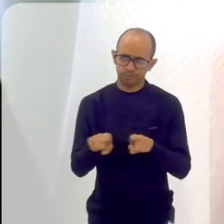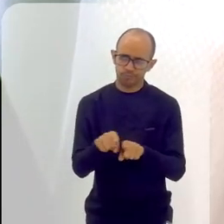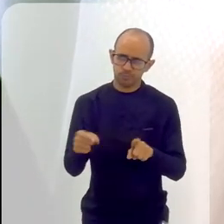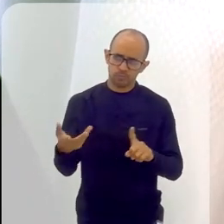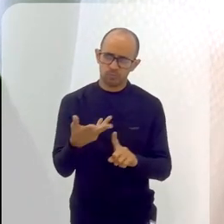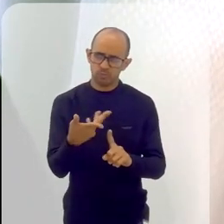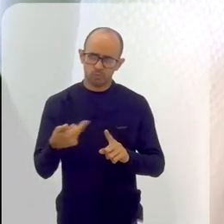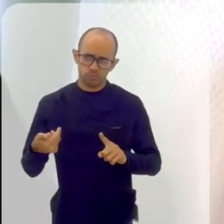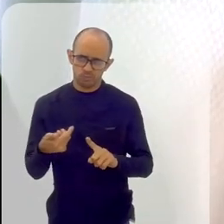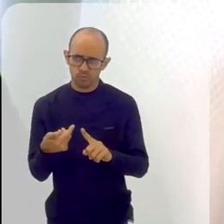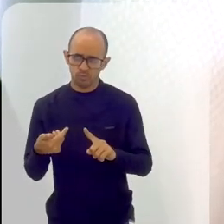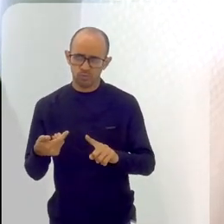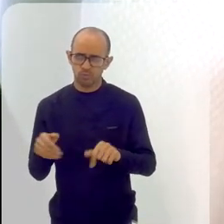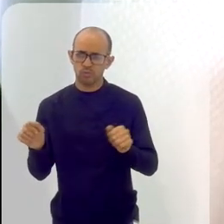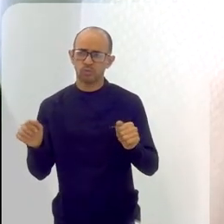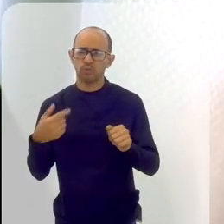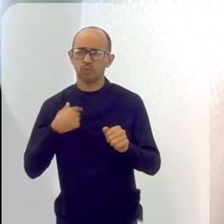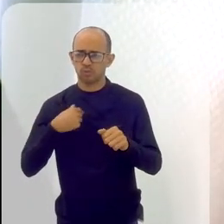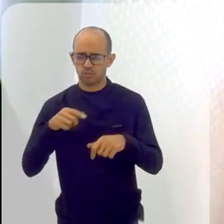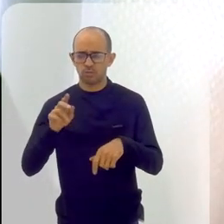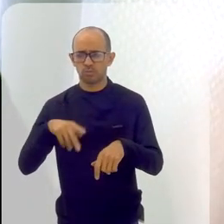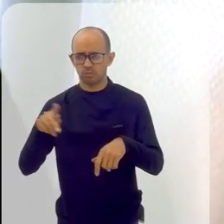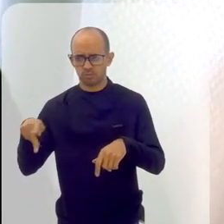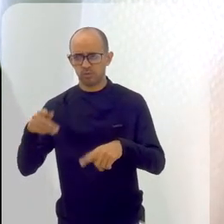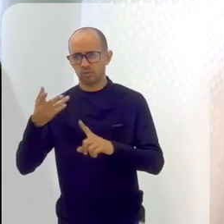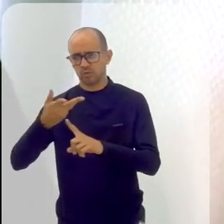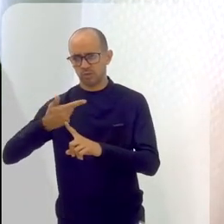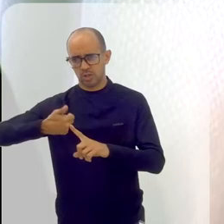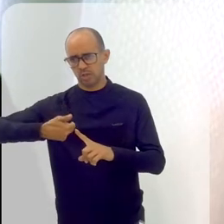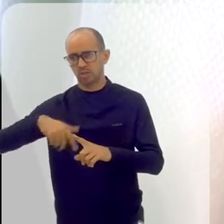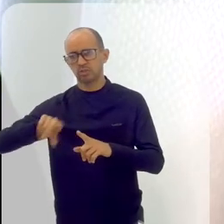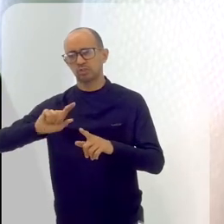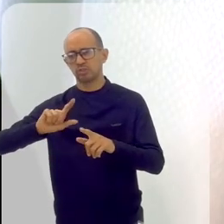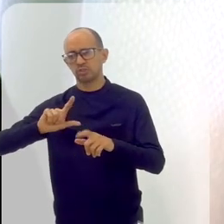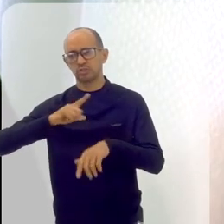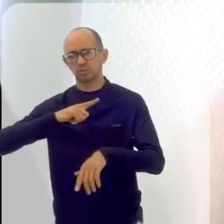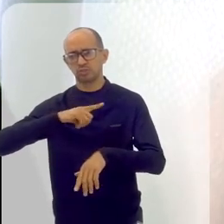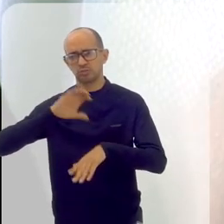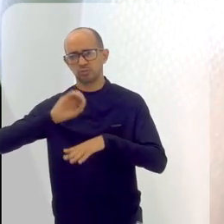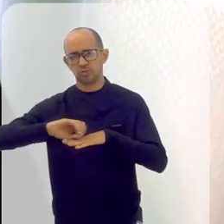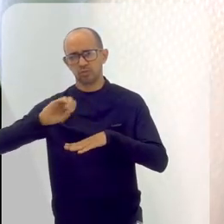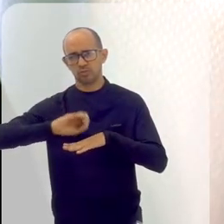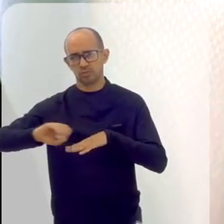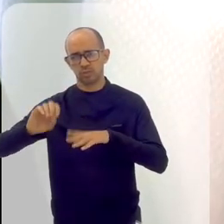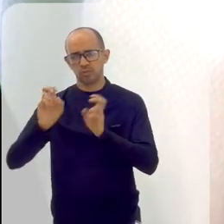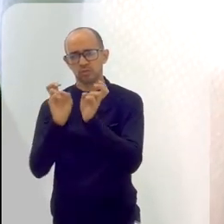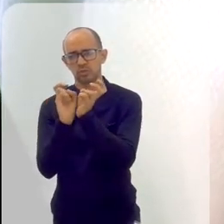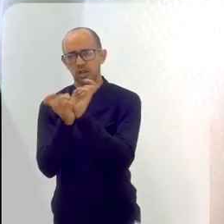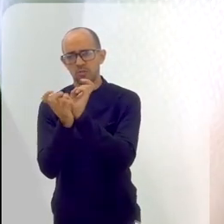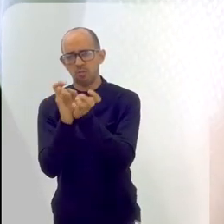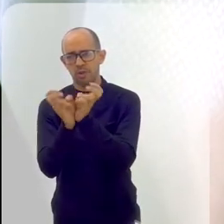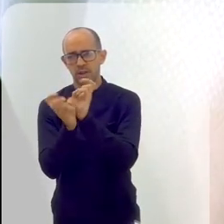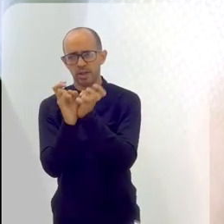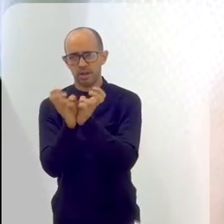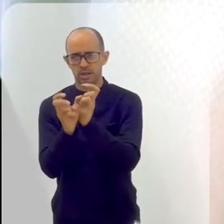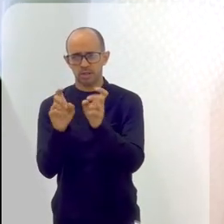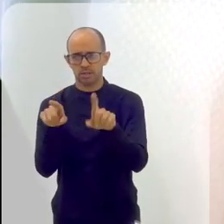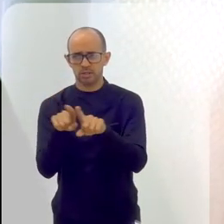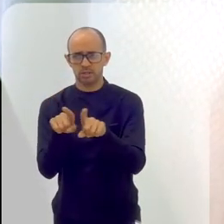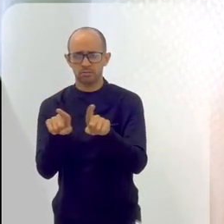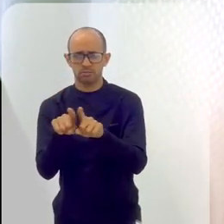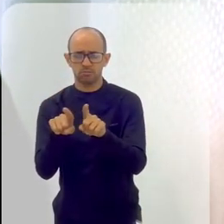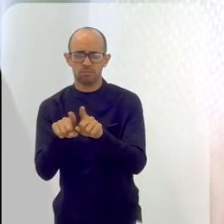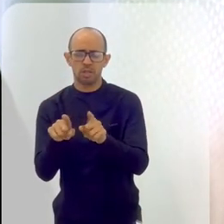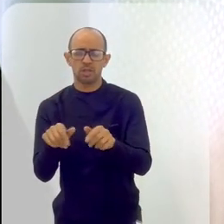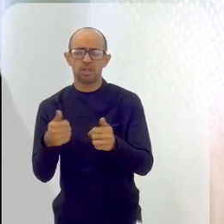profissionais artísticos, porque eu não era nunca professor de arte lá dentro, tinha uma opção também que estava dando capoeira, então, a também